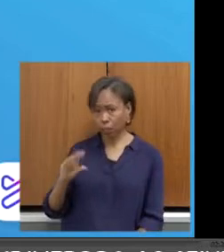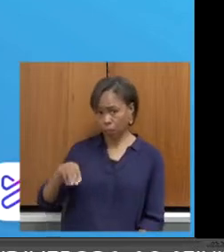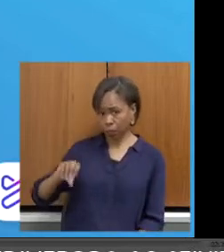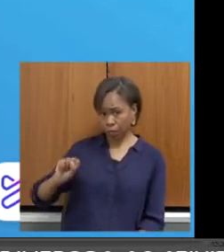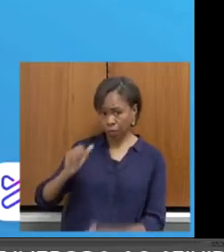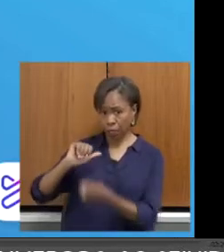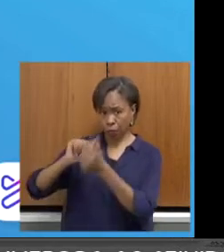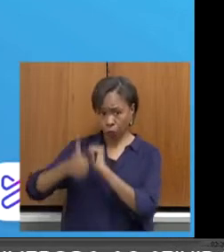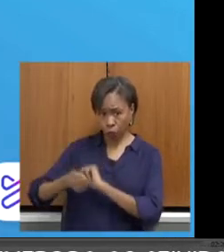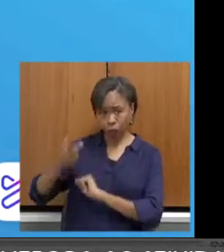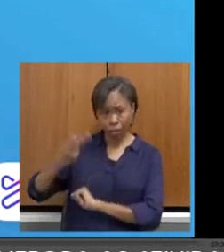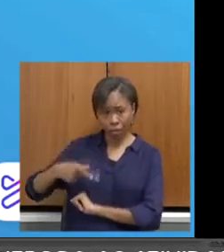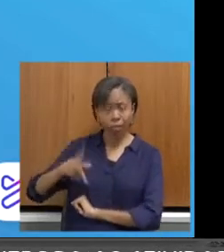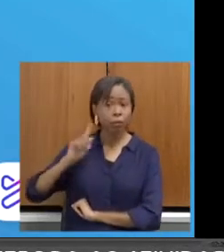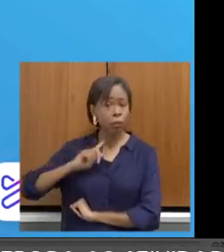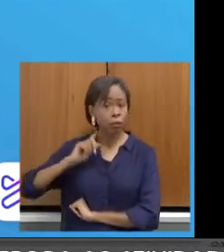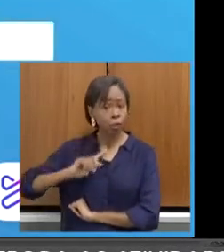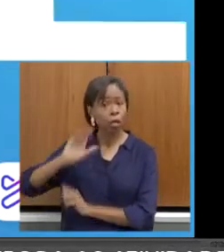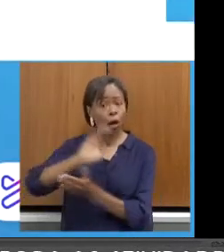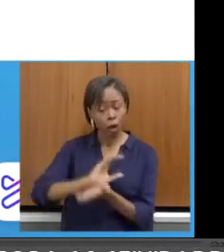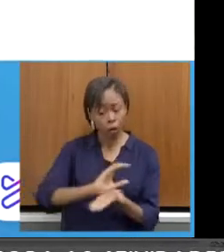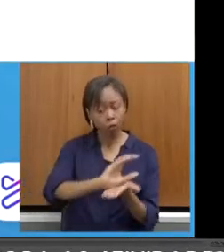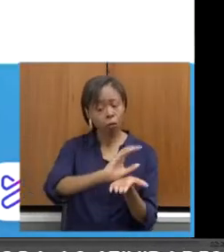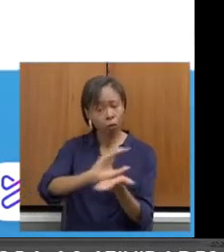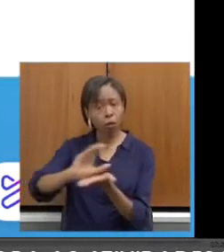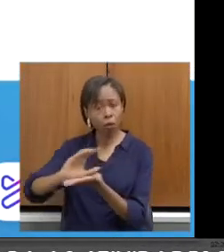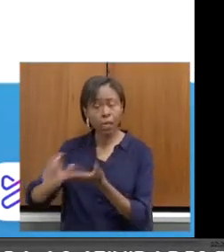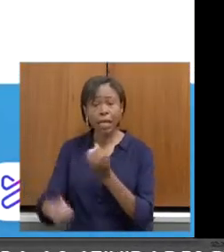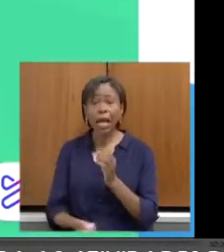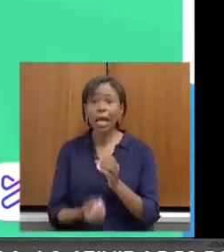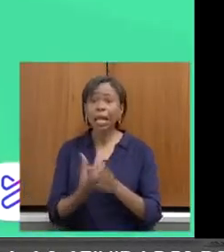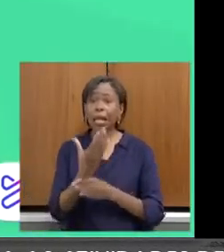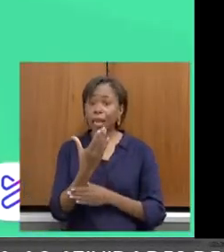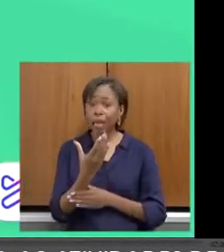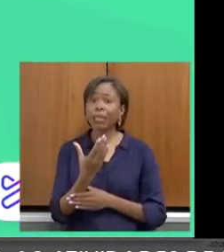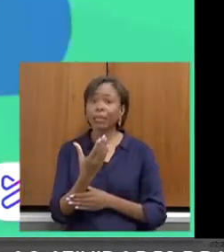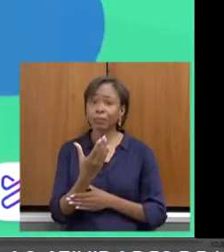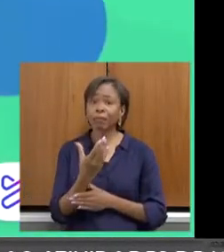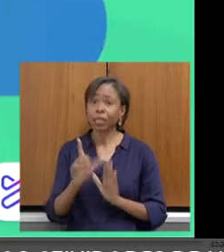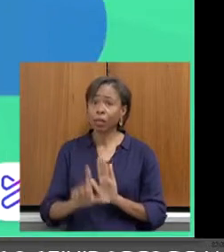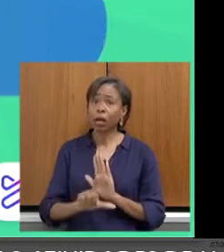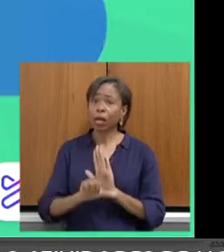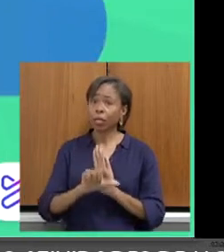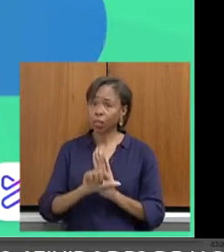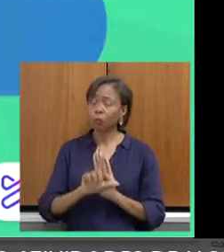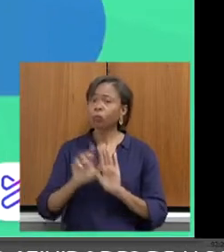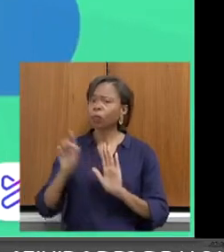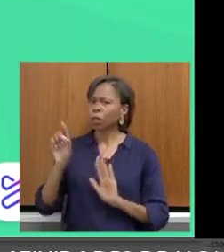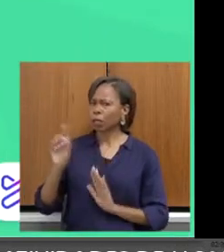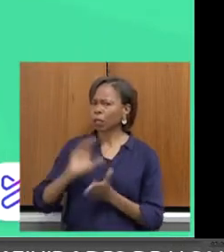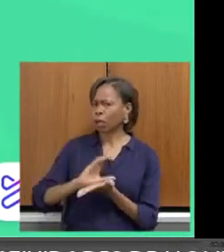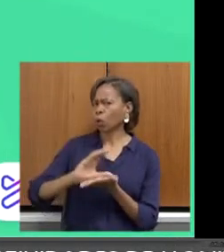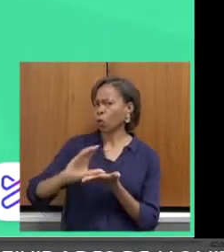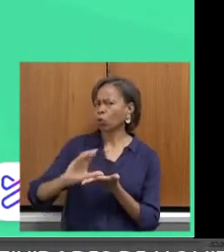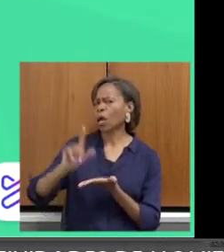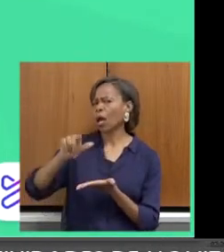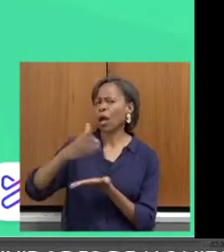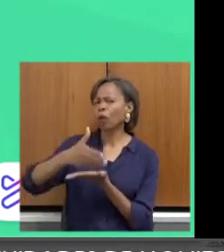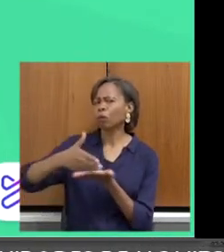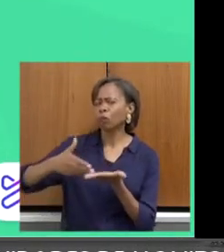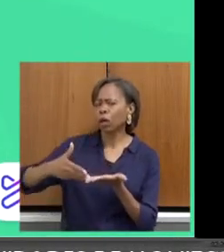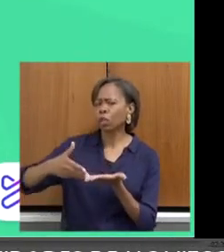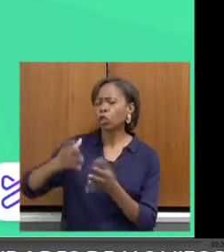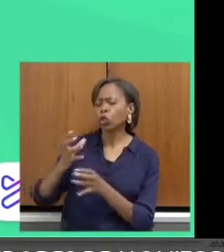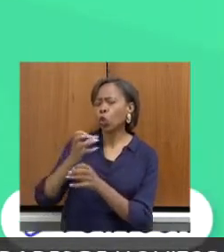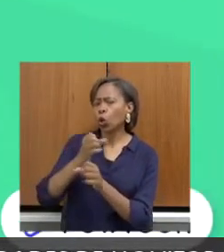Gerais? É um dos mecanismos de repasse instituído pela Lei Robin Hood. Os recursos do ICMS Esportivo correspondem a uma parte do ICMS